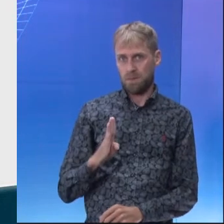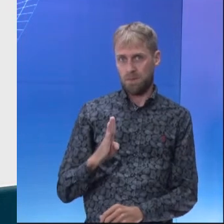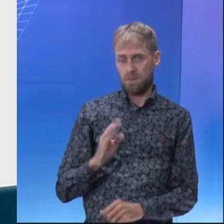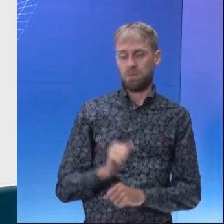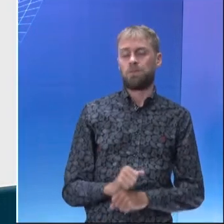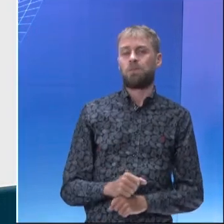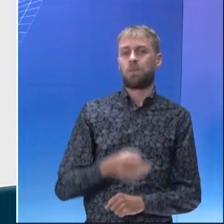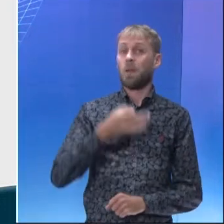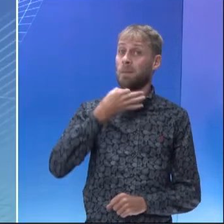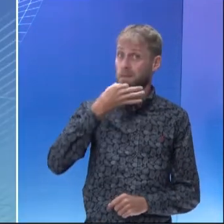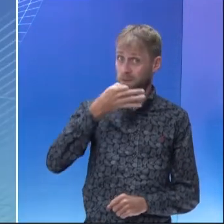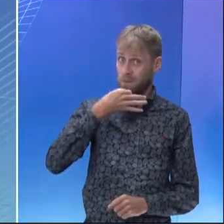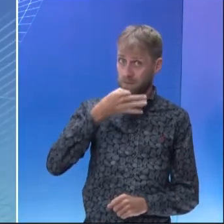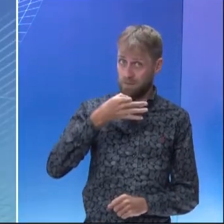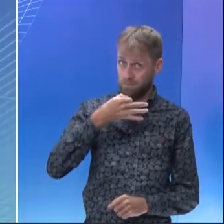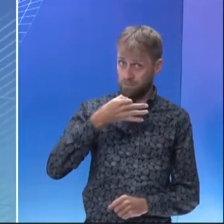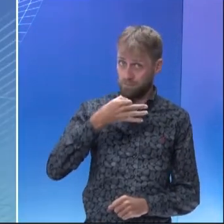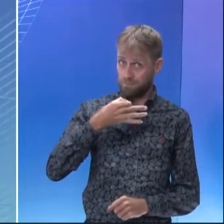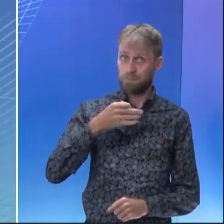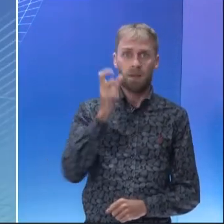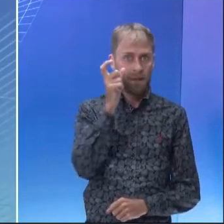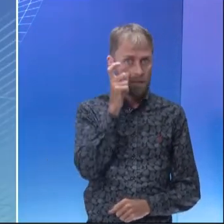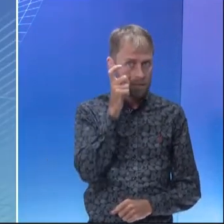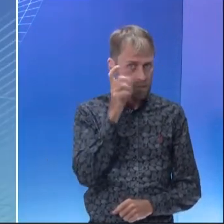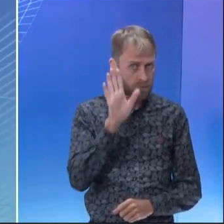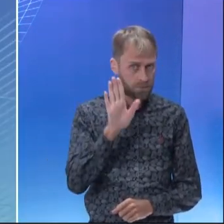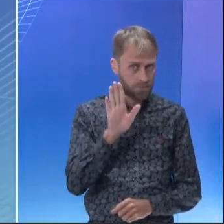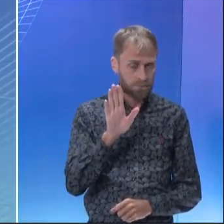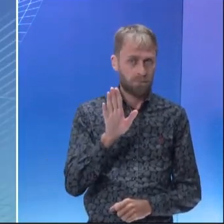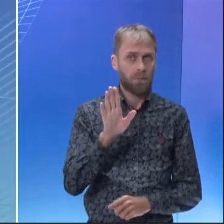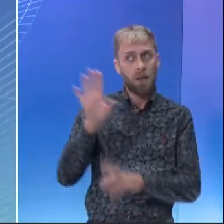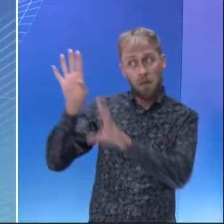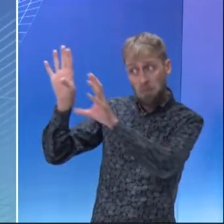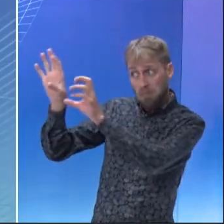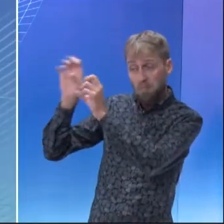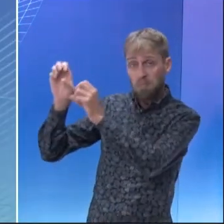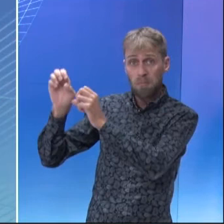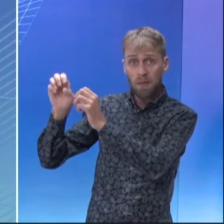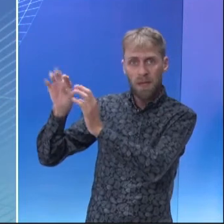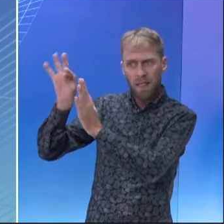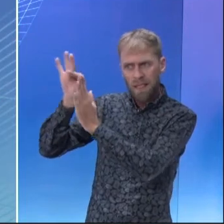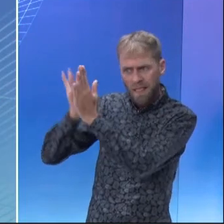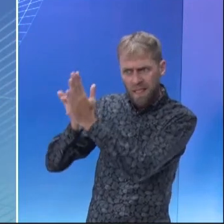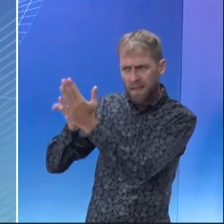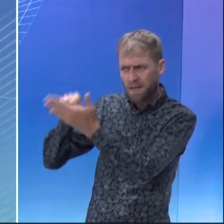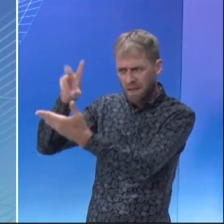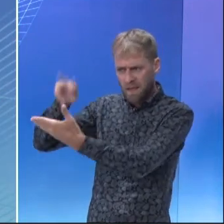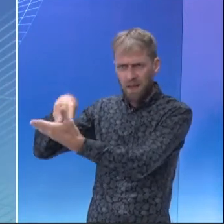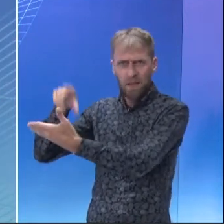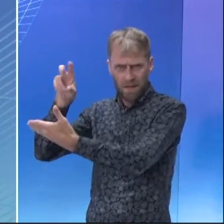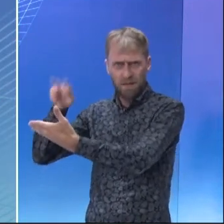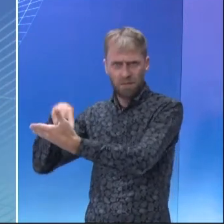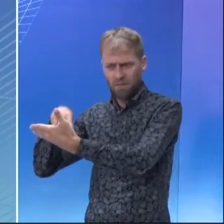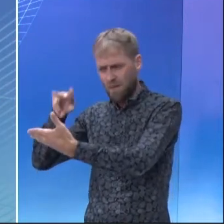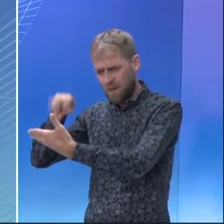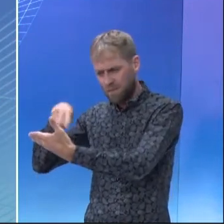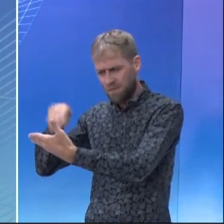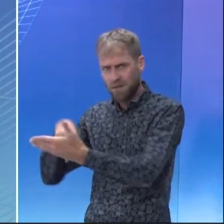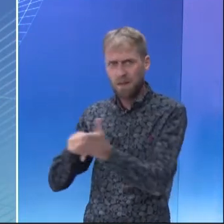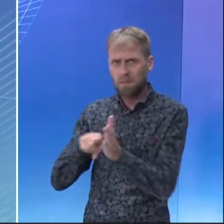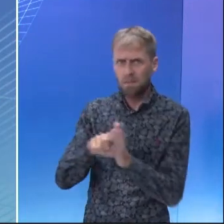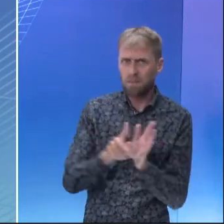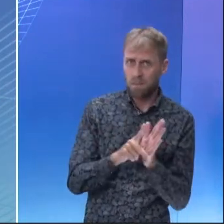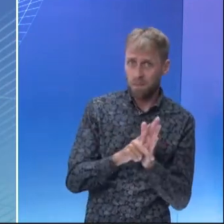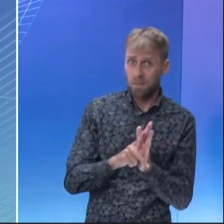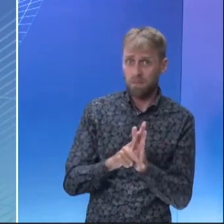A outra dica que eu dou para vocês é pegarem esses textos que são referenciados em cada questão.